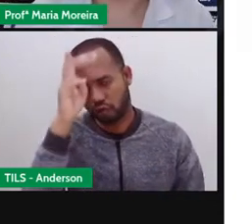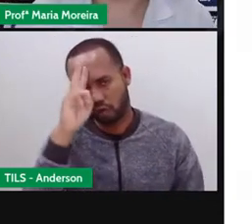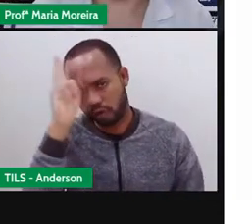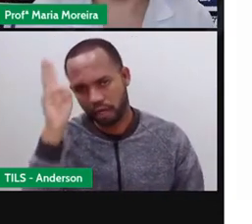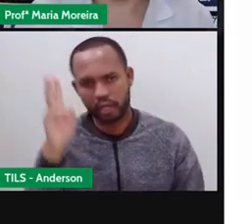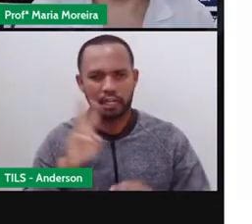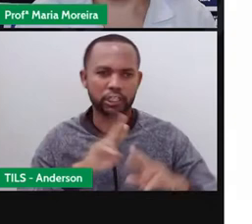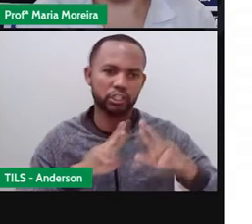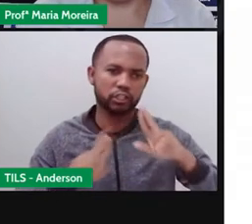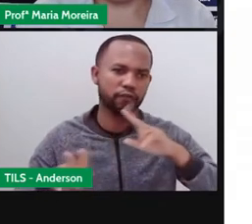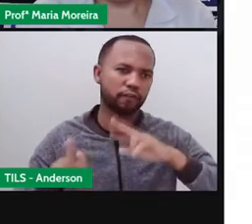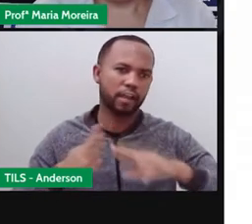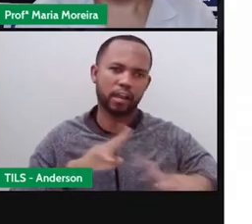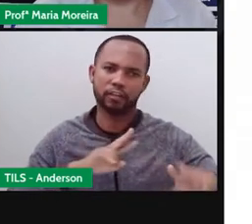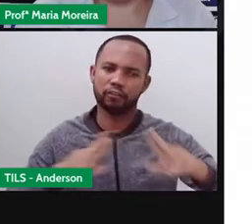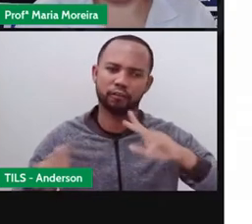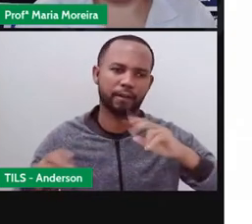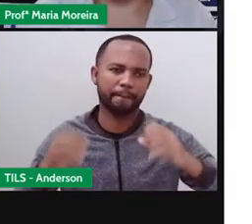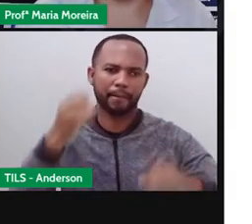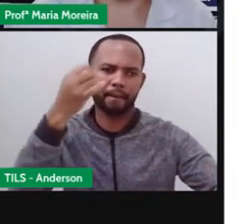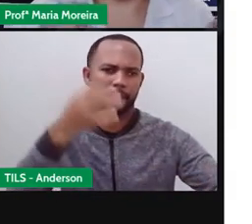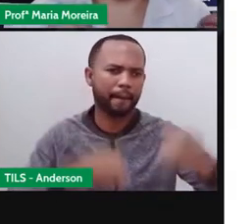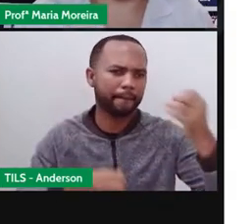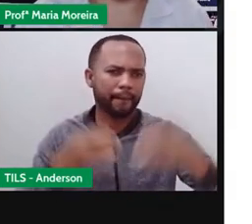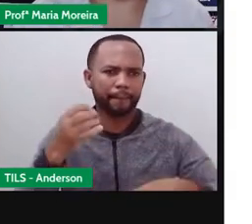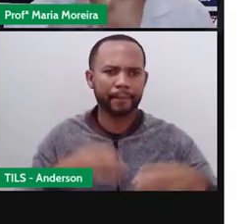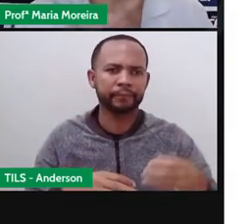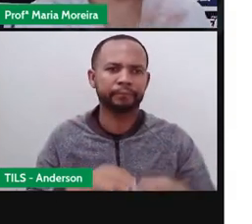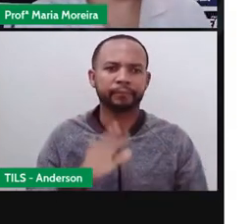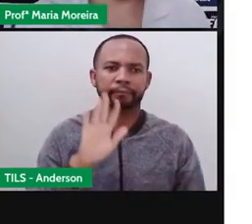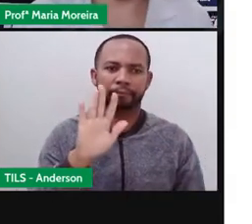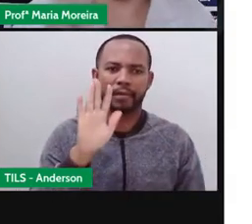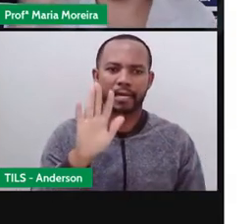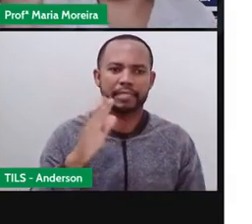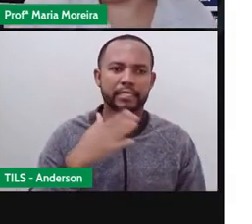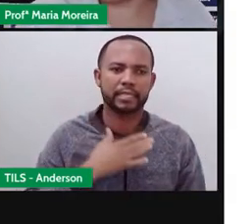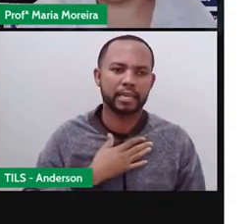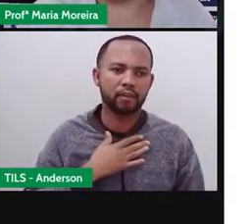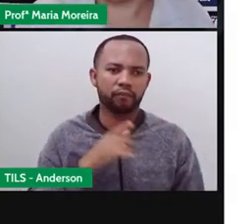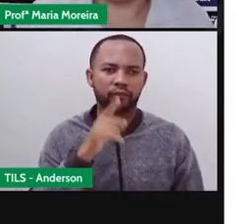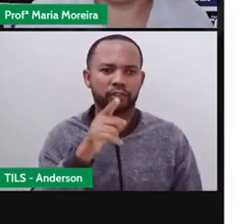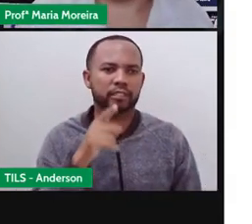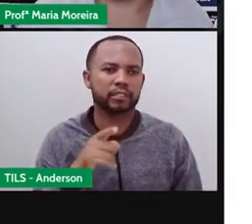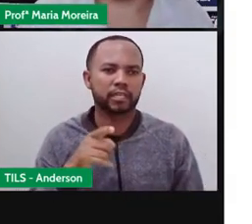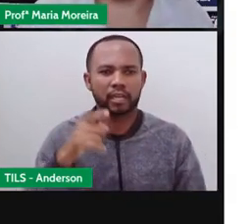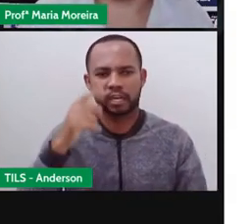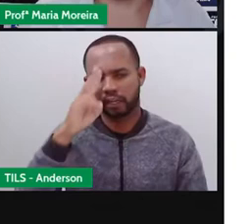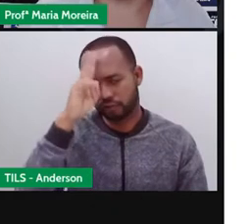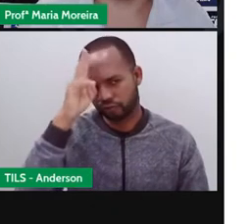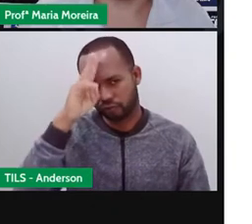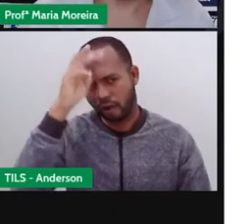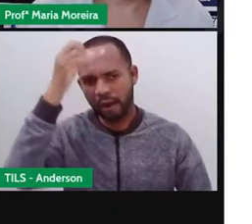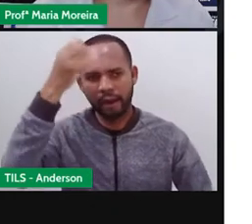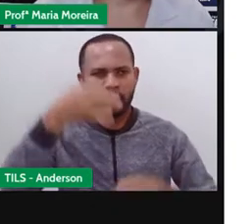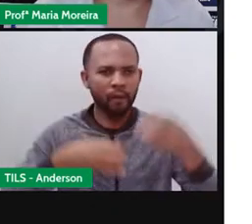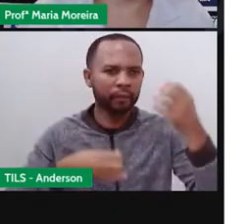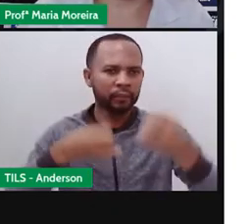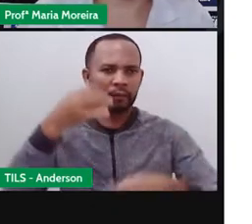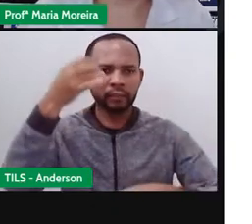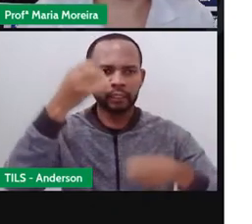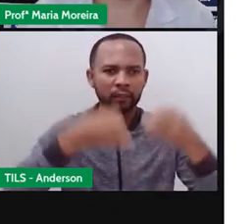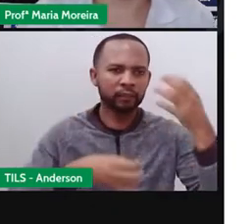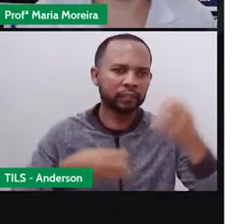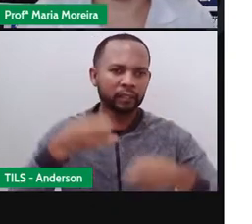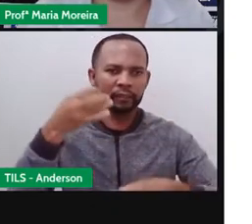diferente. Gente, mas eu contando, Anderson contando, ou você que está aí em casa contando essa história, não quer